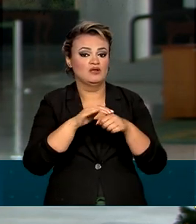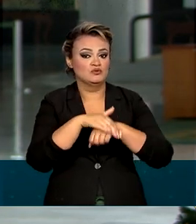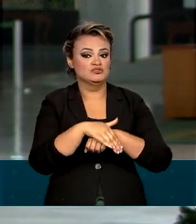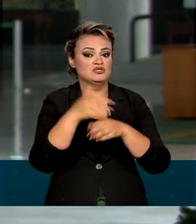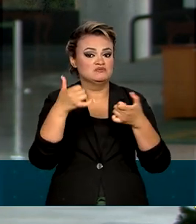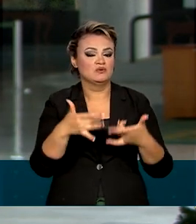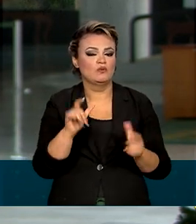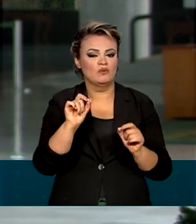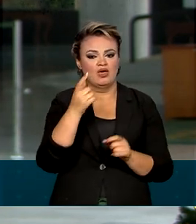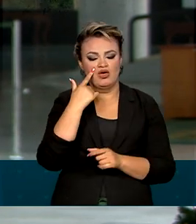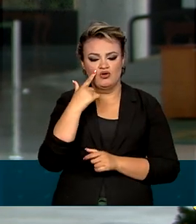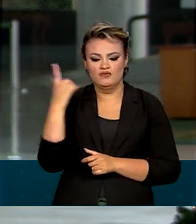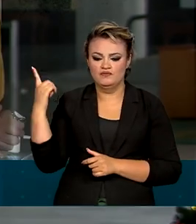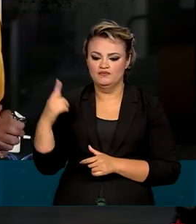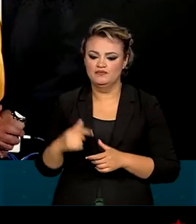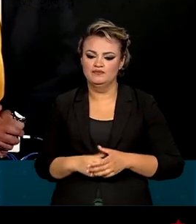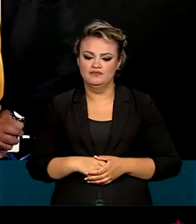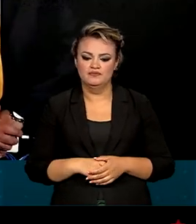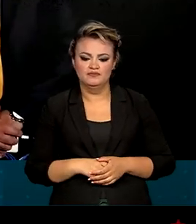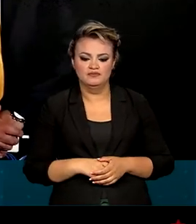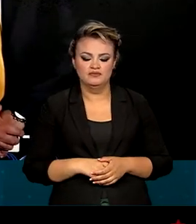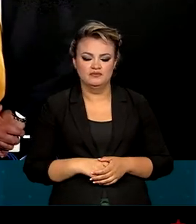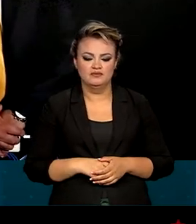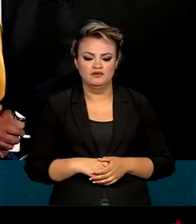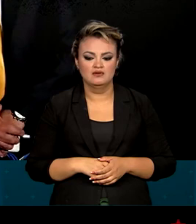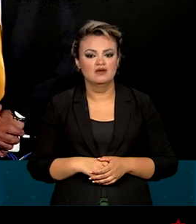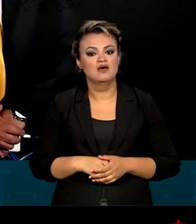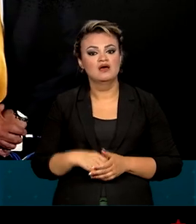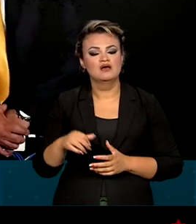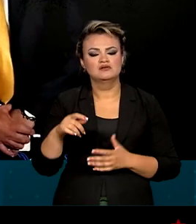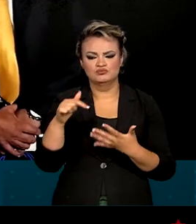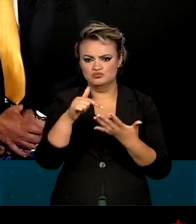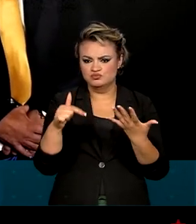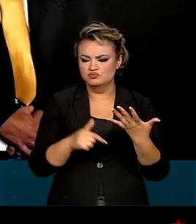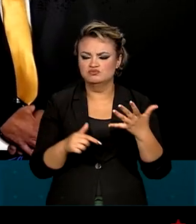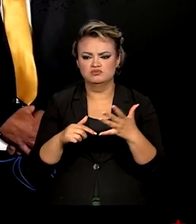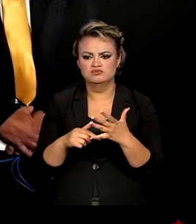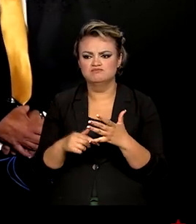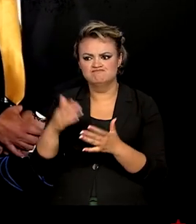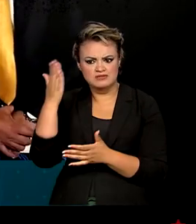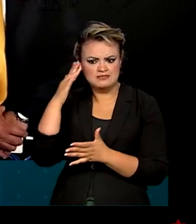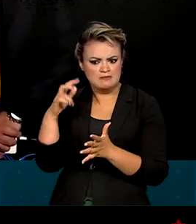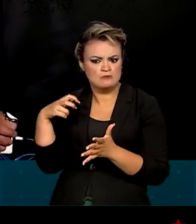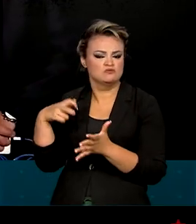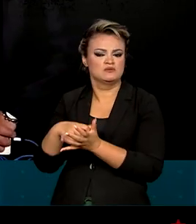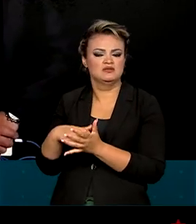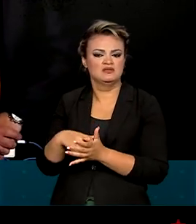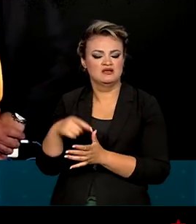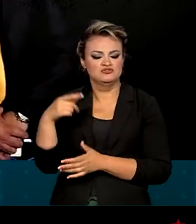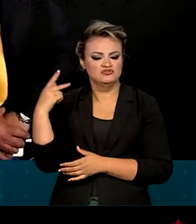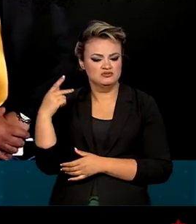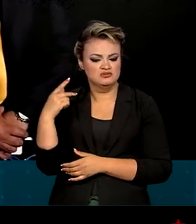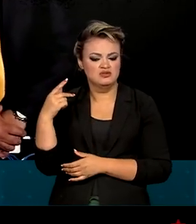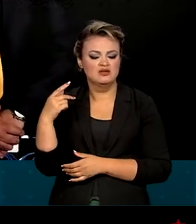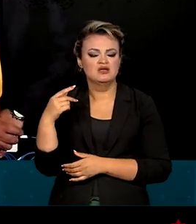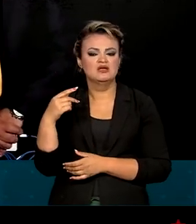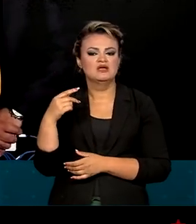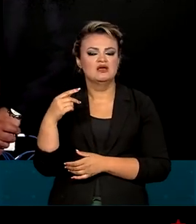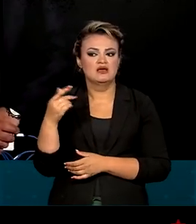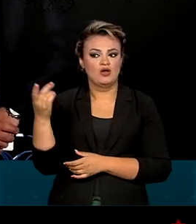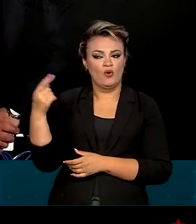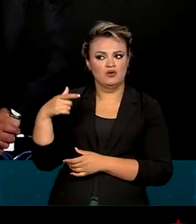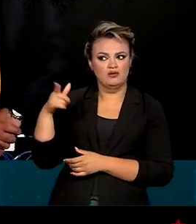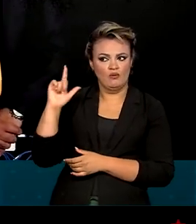Vamos acompanhar. As medidas de responsabilização já adotadas, as que foram